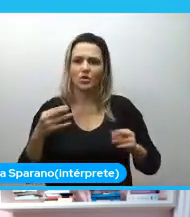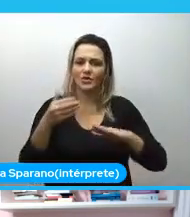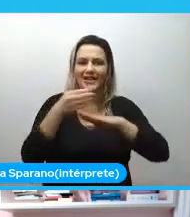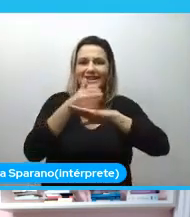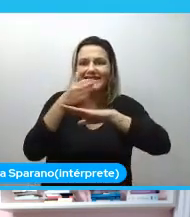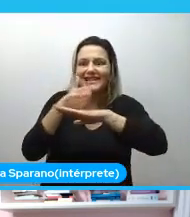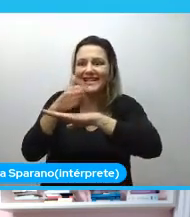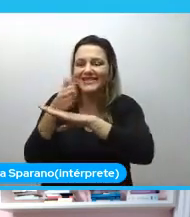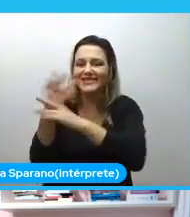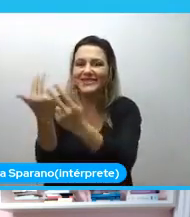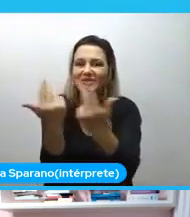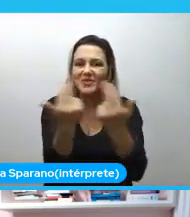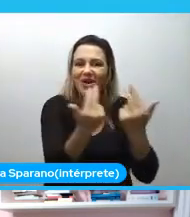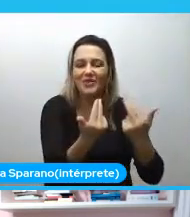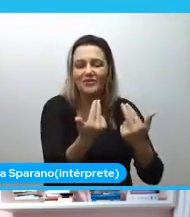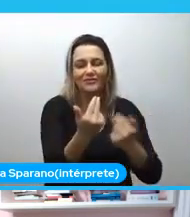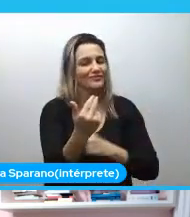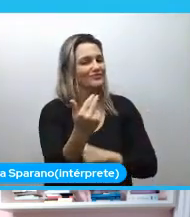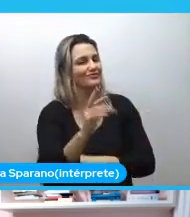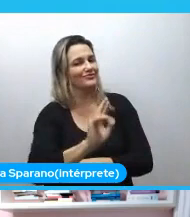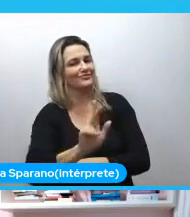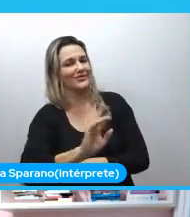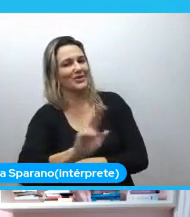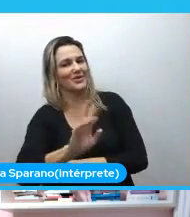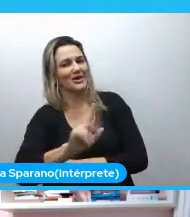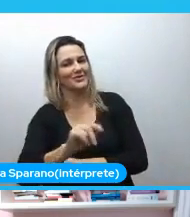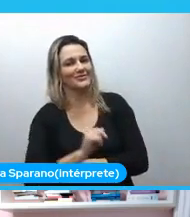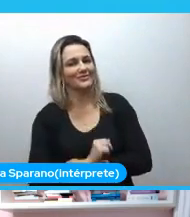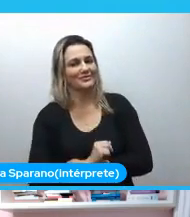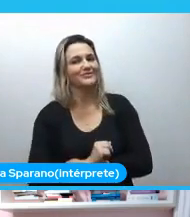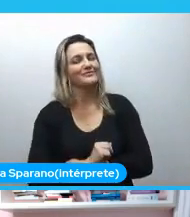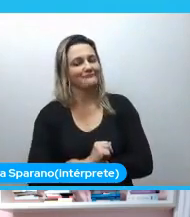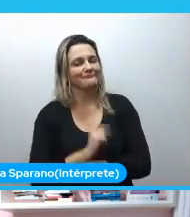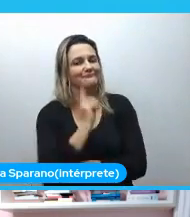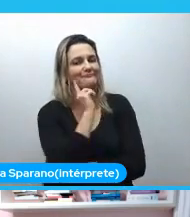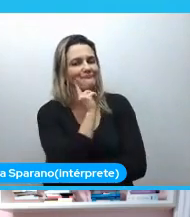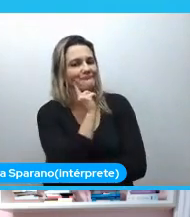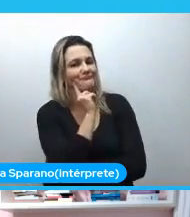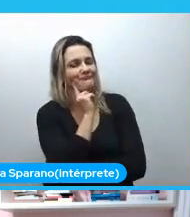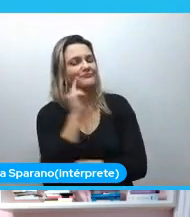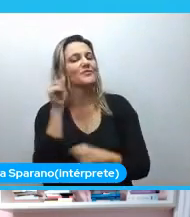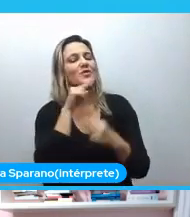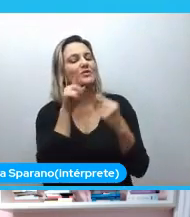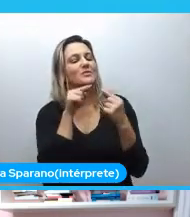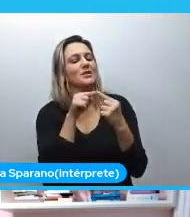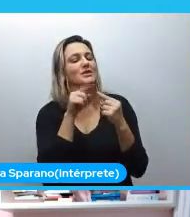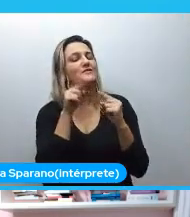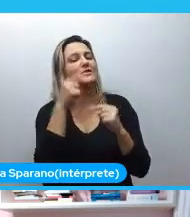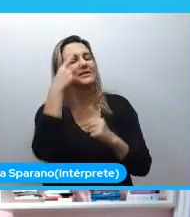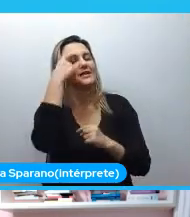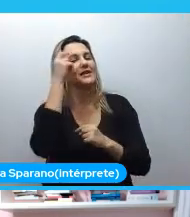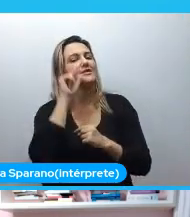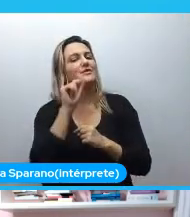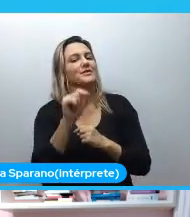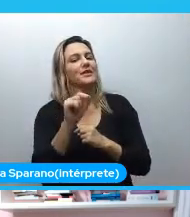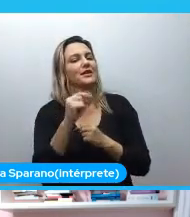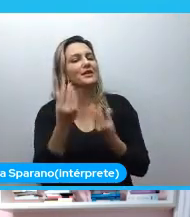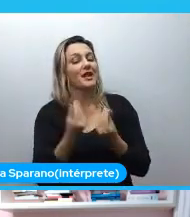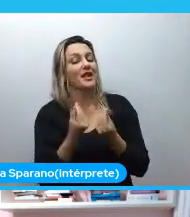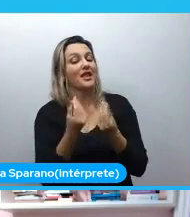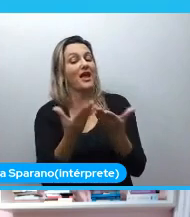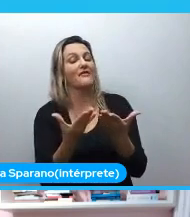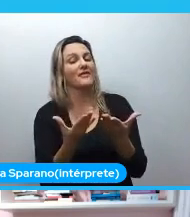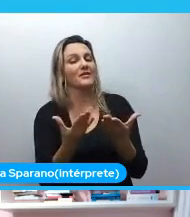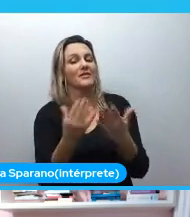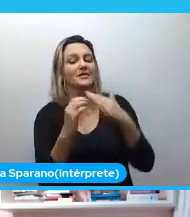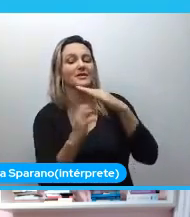coisas eu acho que no final das contas a ideia é muito levar um pouquinho disso para a organização que você estiver que você